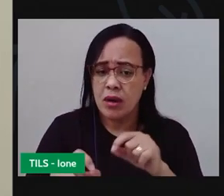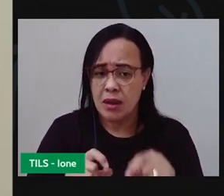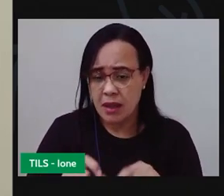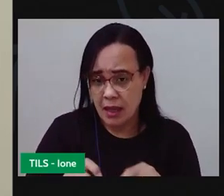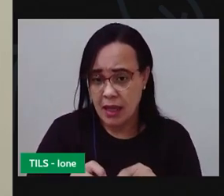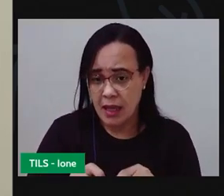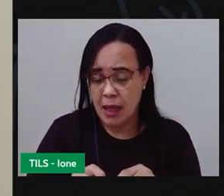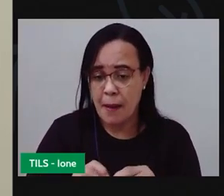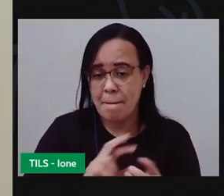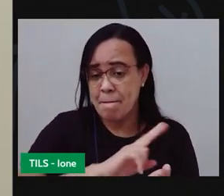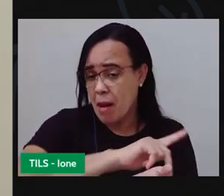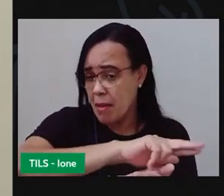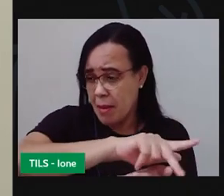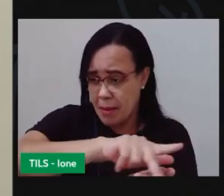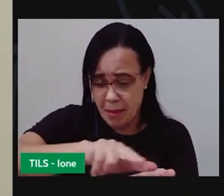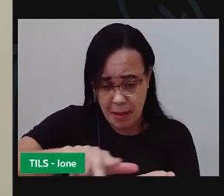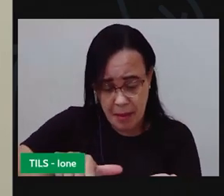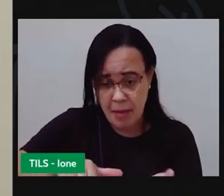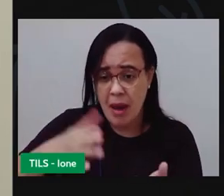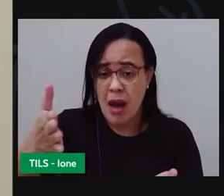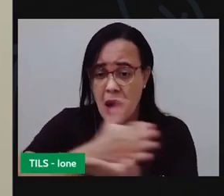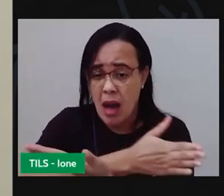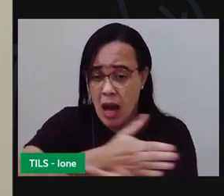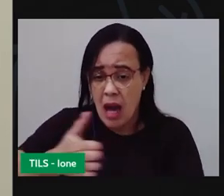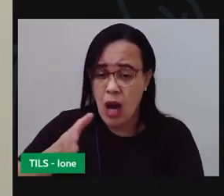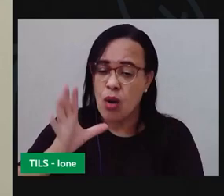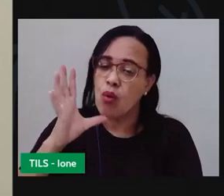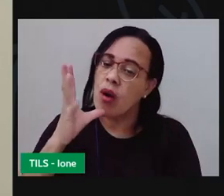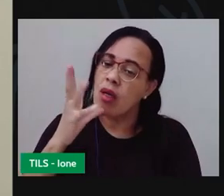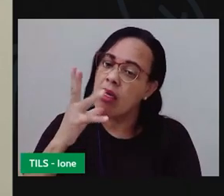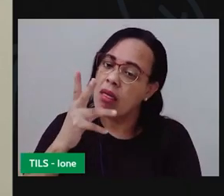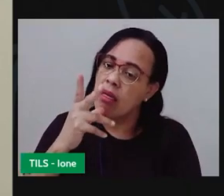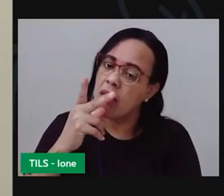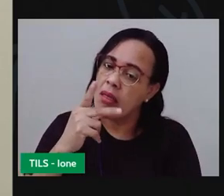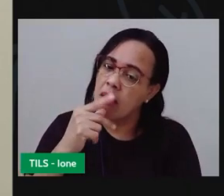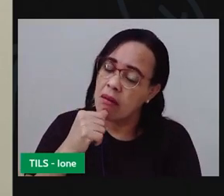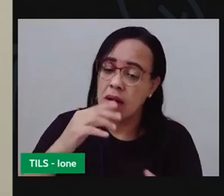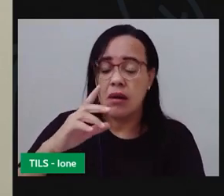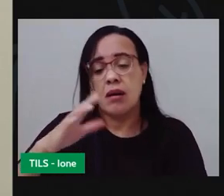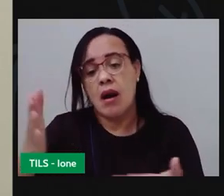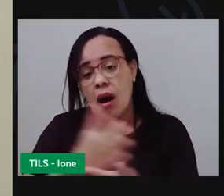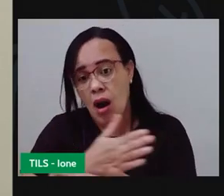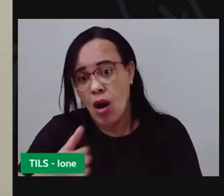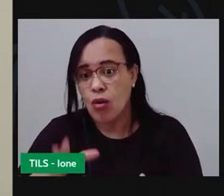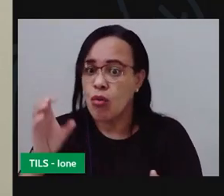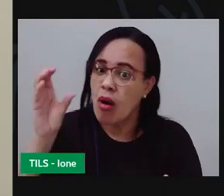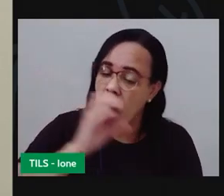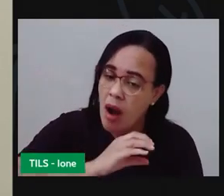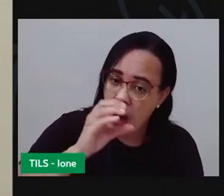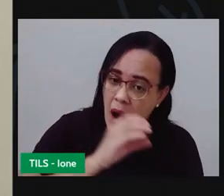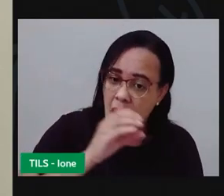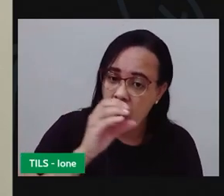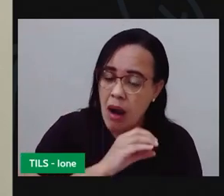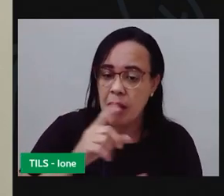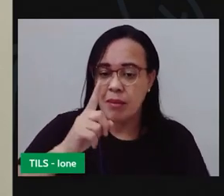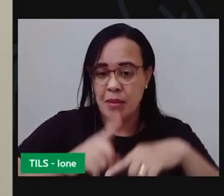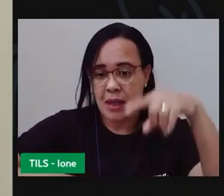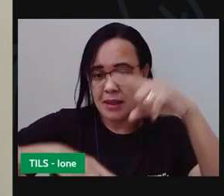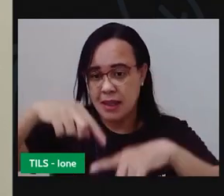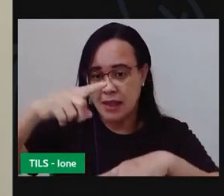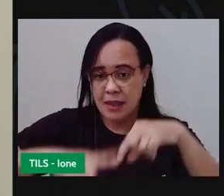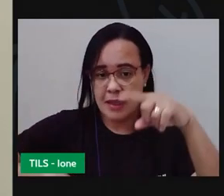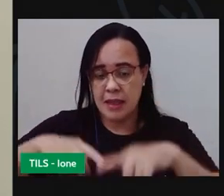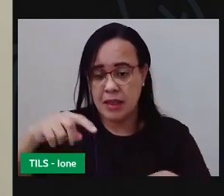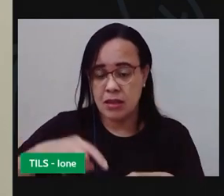de matéria prima que demora muito tempo para se decompor tem materiais como papel que